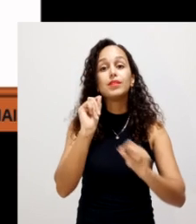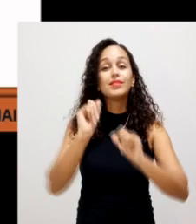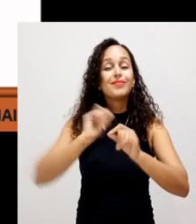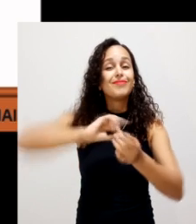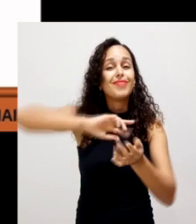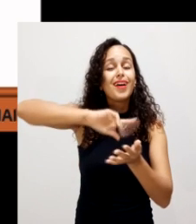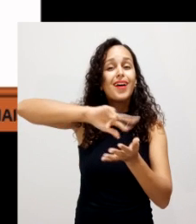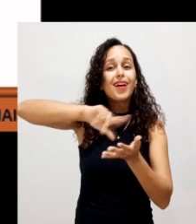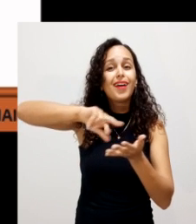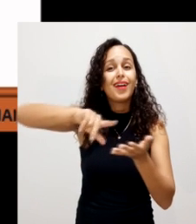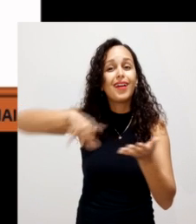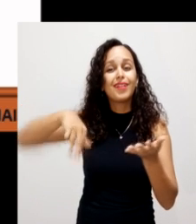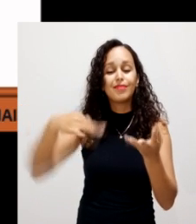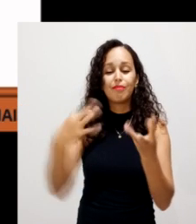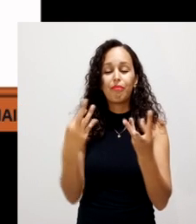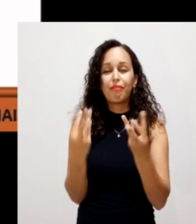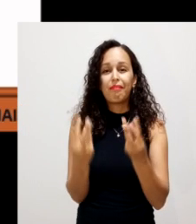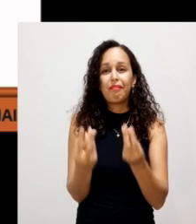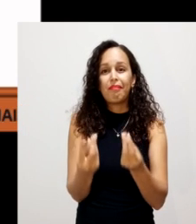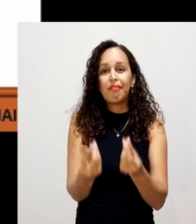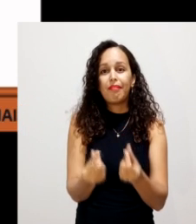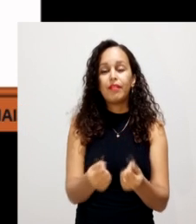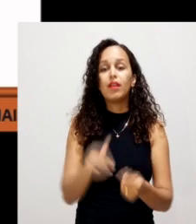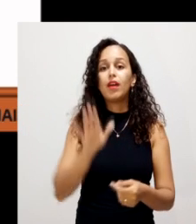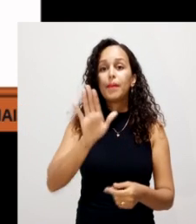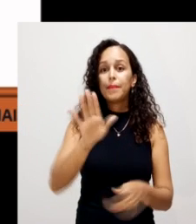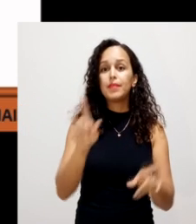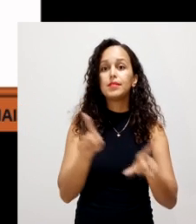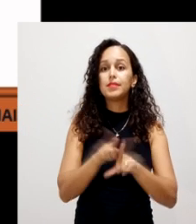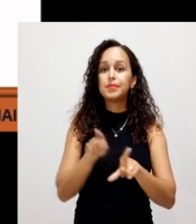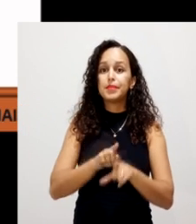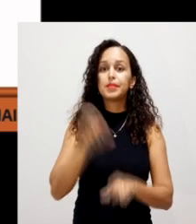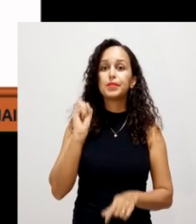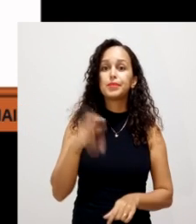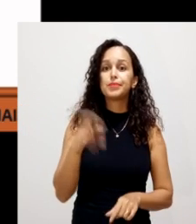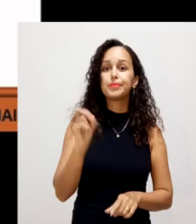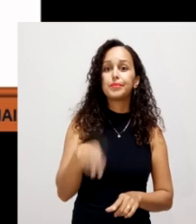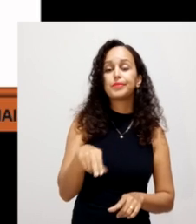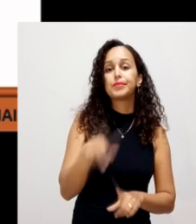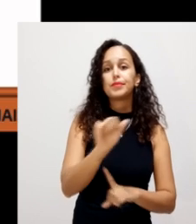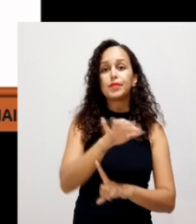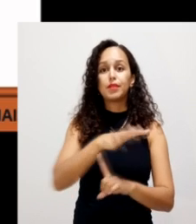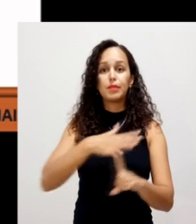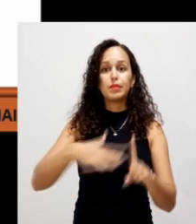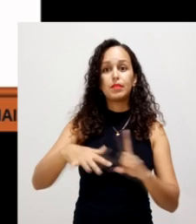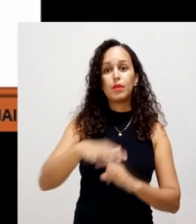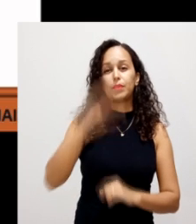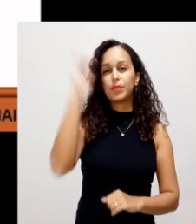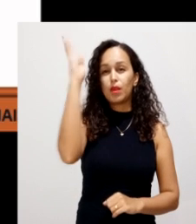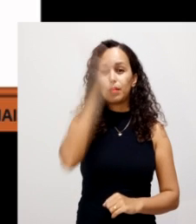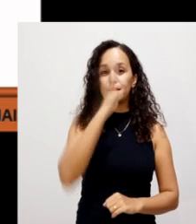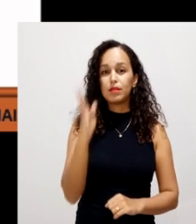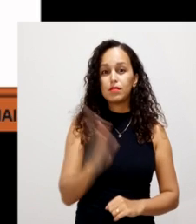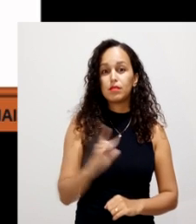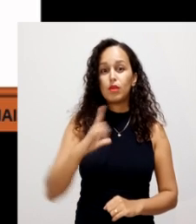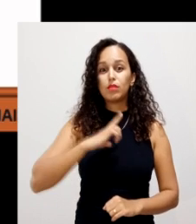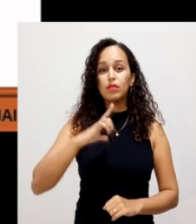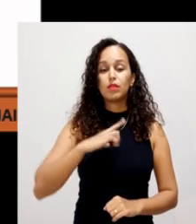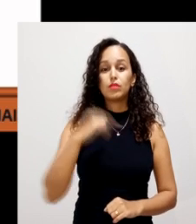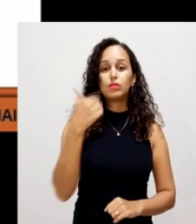outros fatores de degradação física, mas também nós vamos ter a contaminação ambiental. O Brasil, ele produz